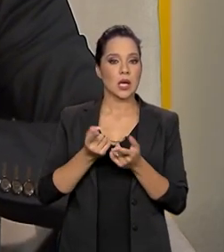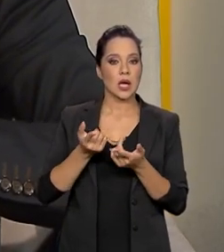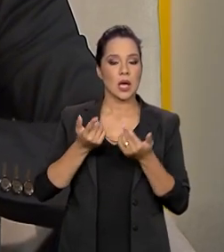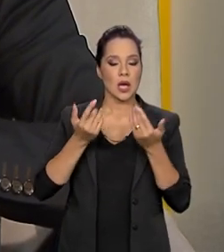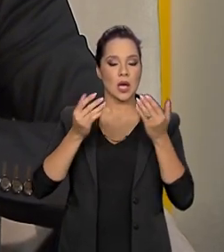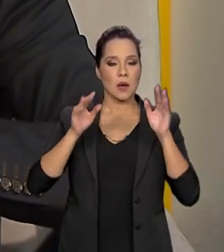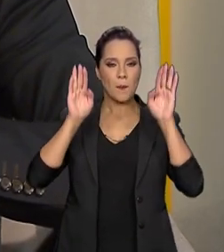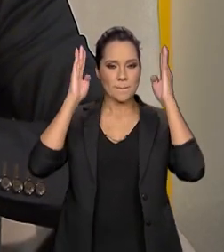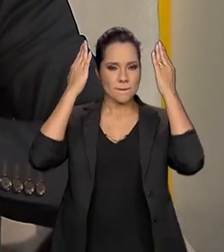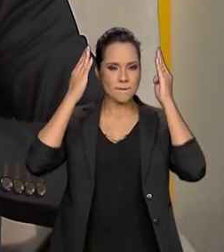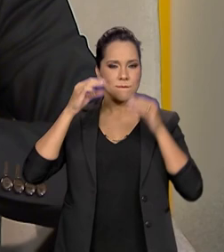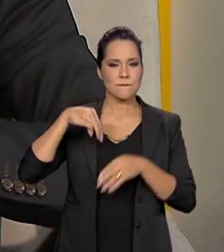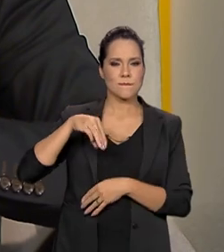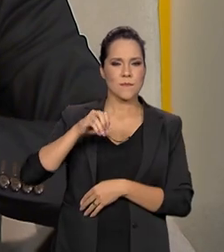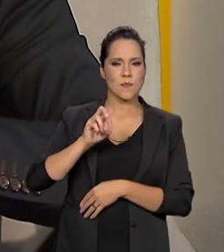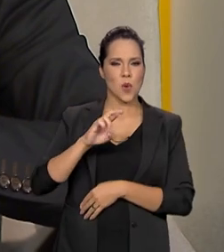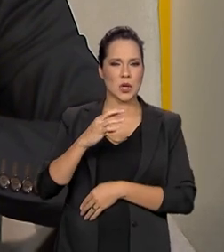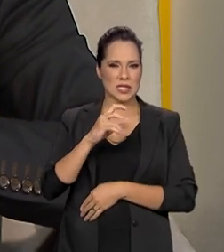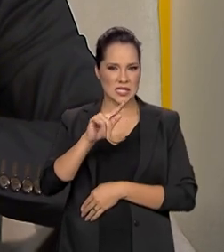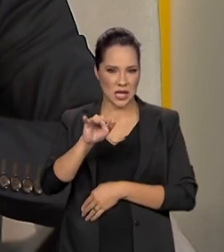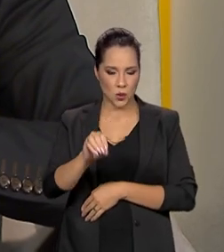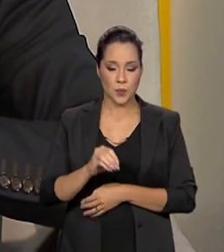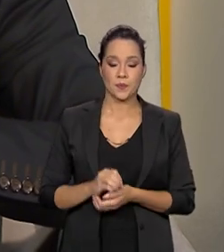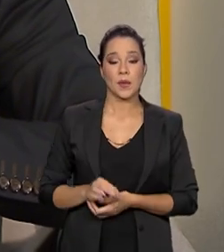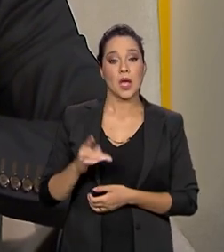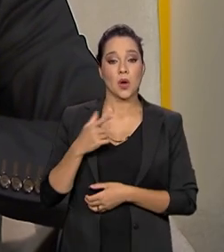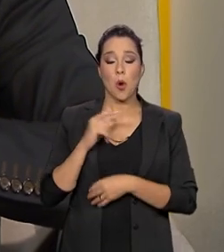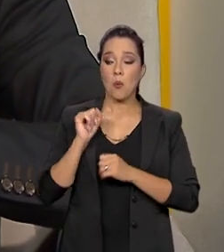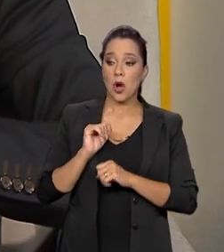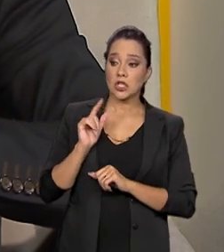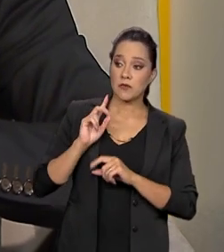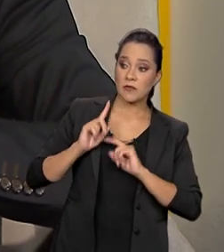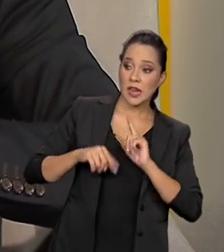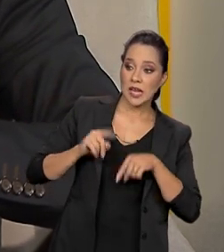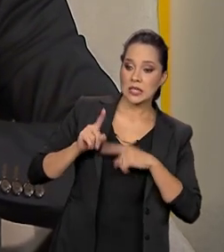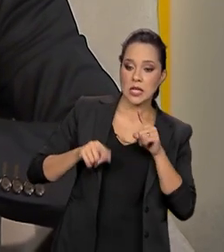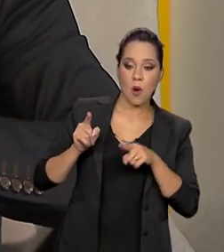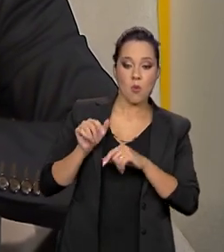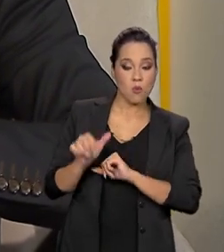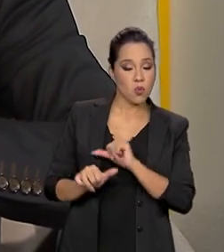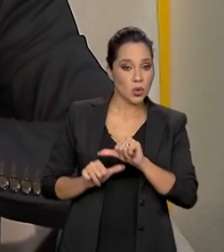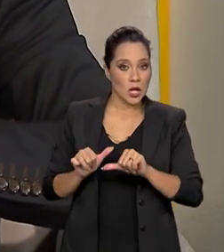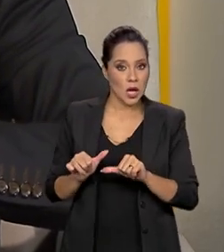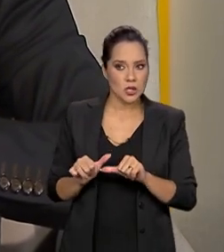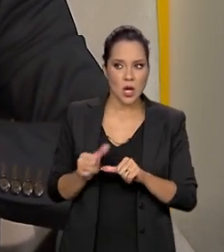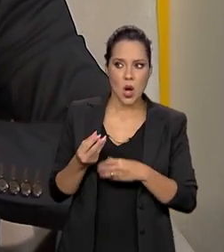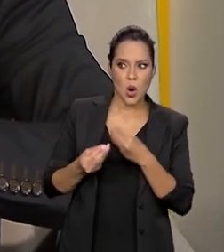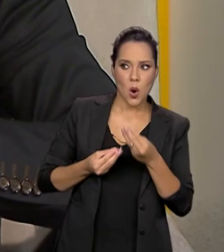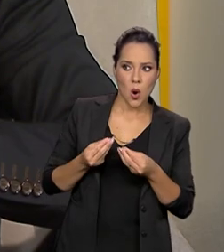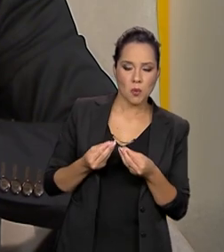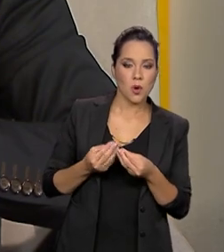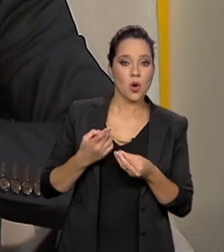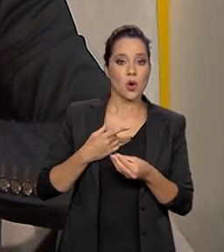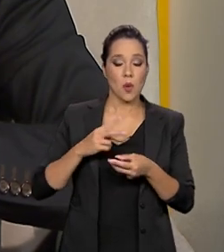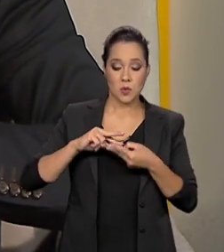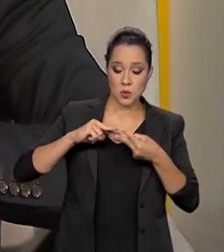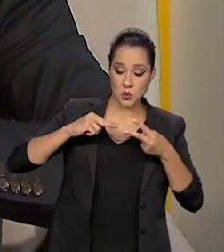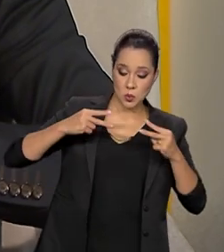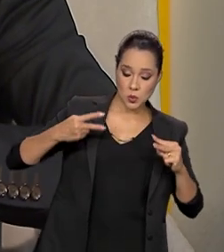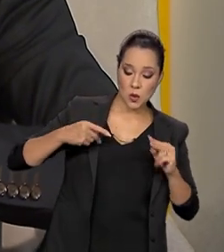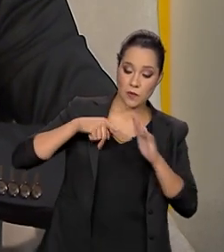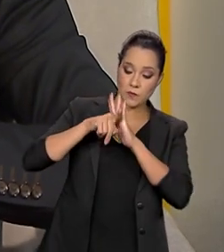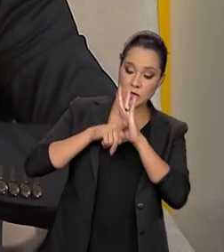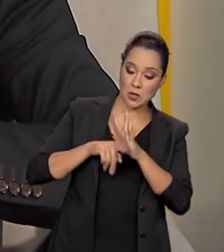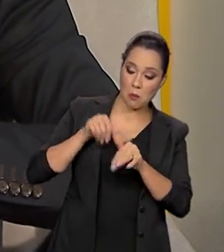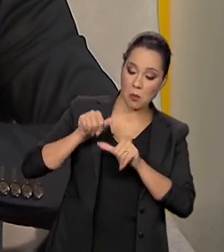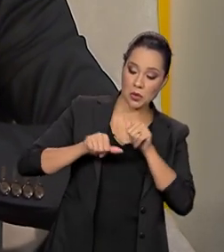em todo o território nacional, com as possíveis mutações, trazendo aí, através do sequenciamento, identificando